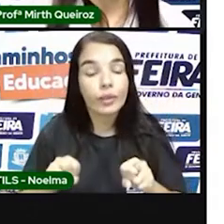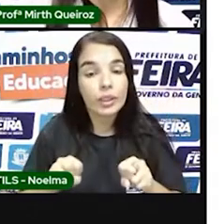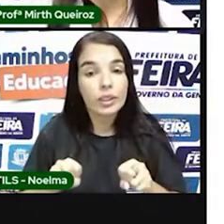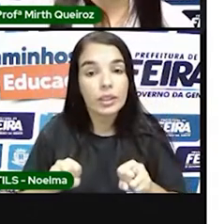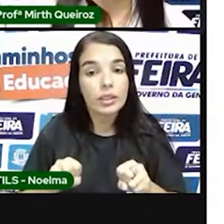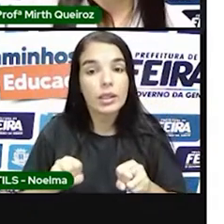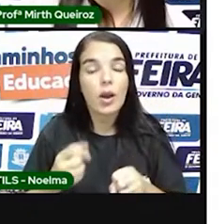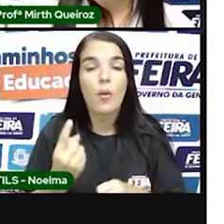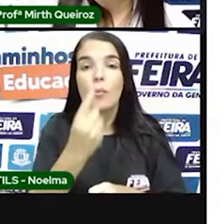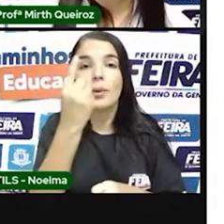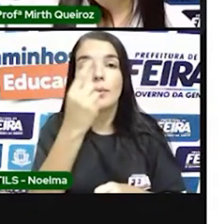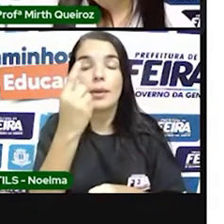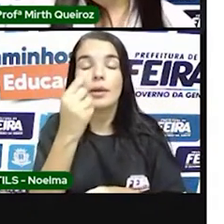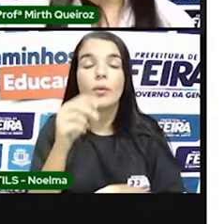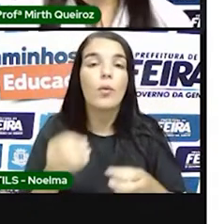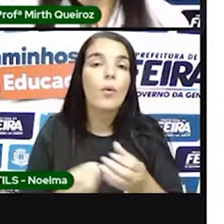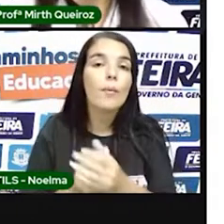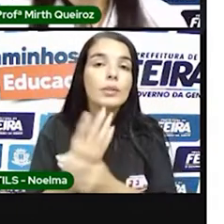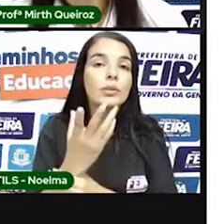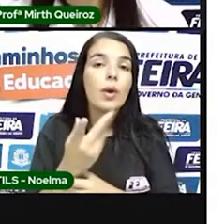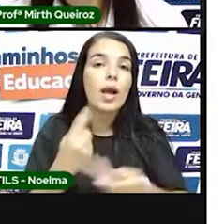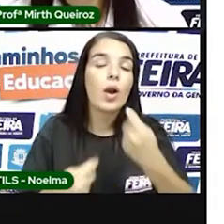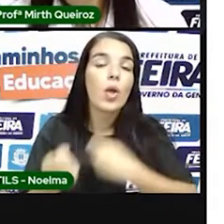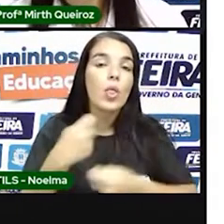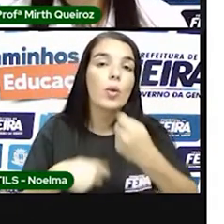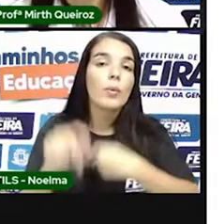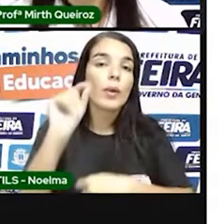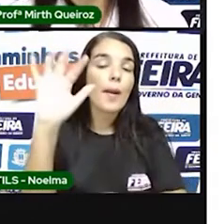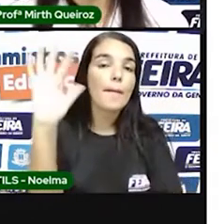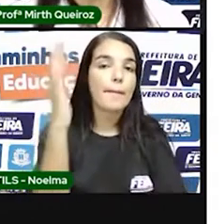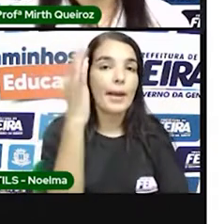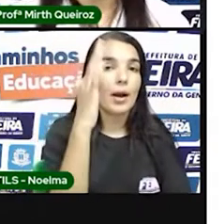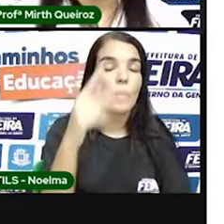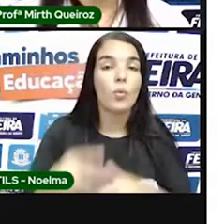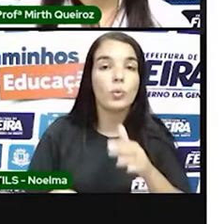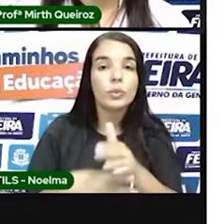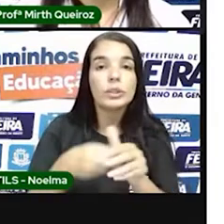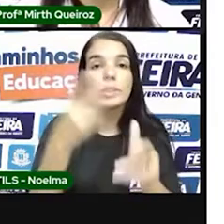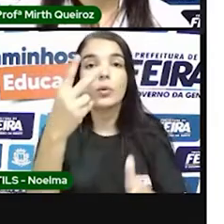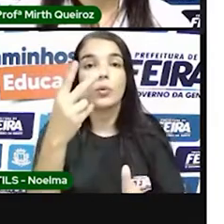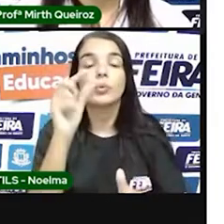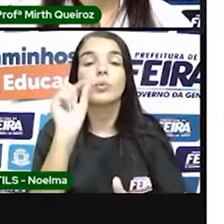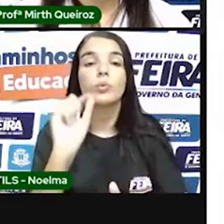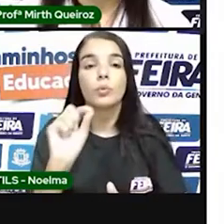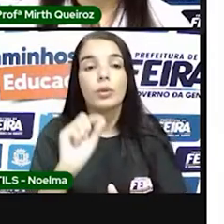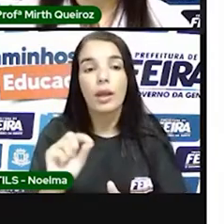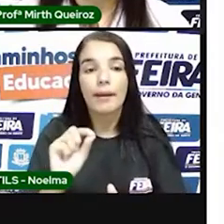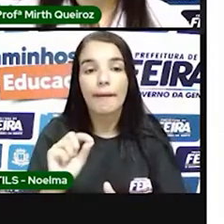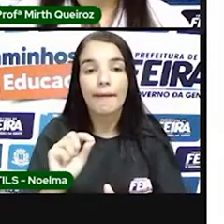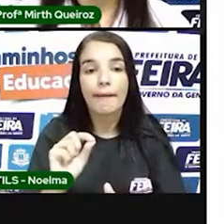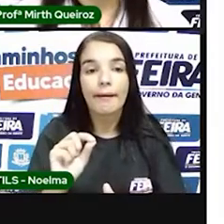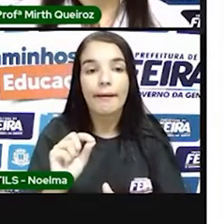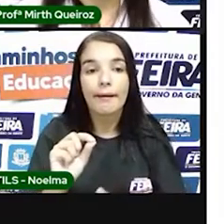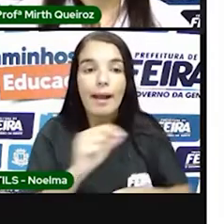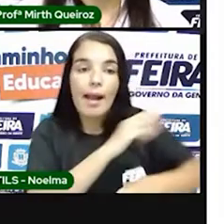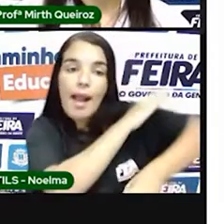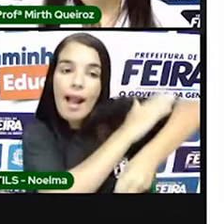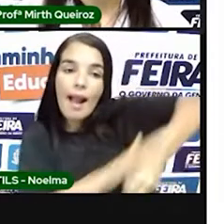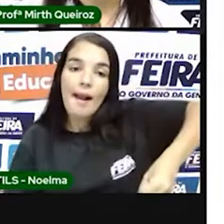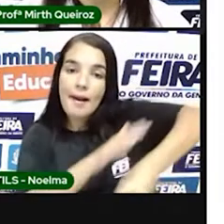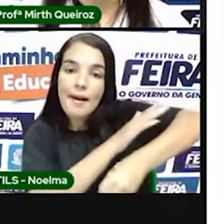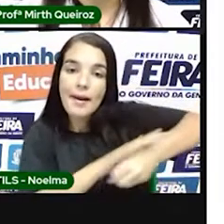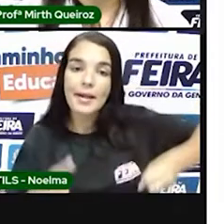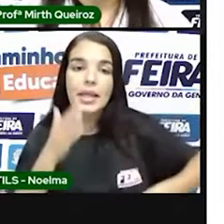econômico era o quê? O pau-brasil. O segundo ciclo econômico do Brasil seria aí o ciclo da